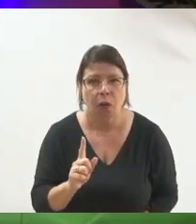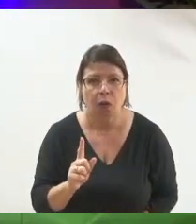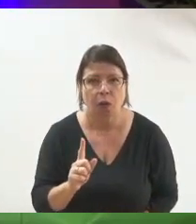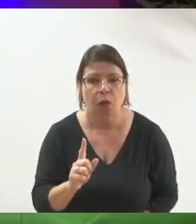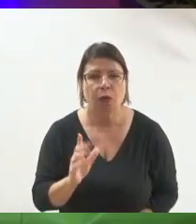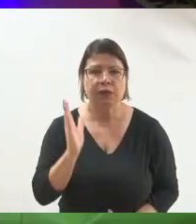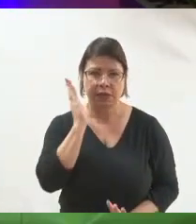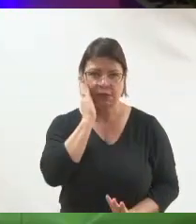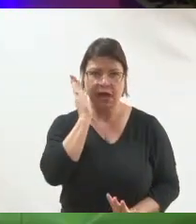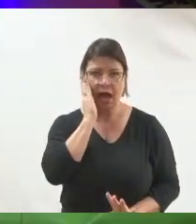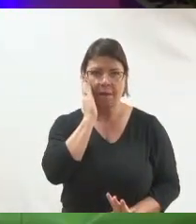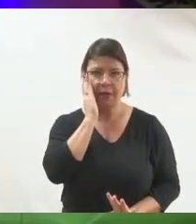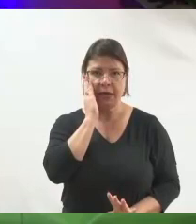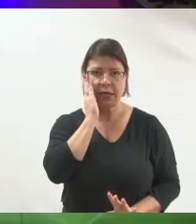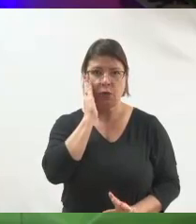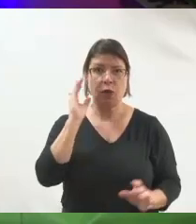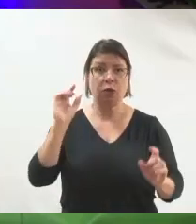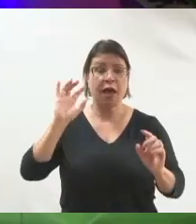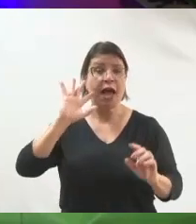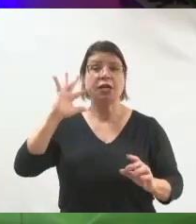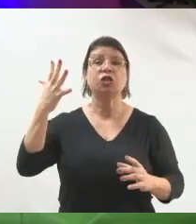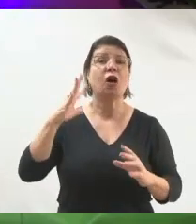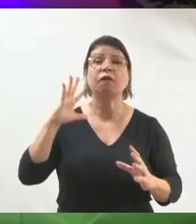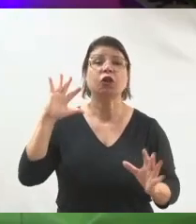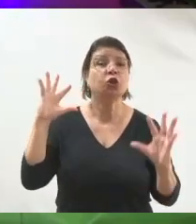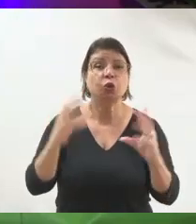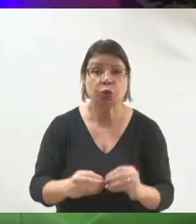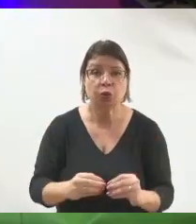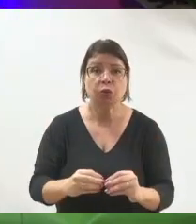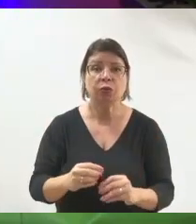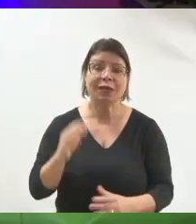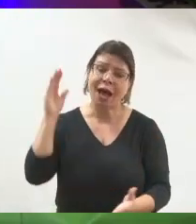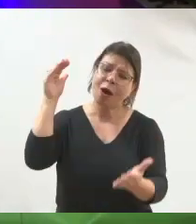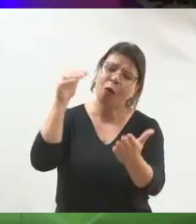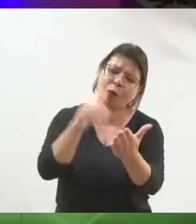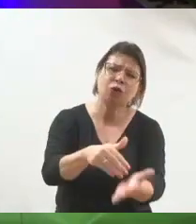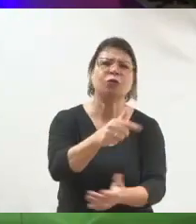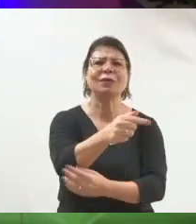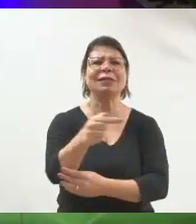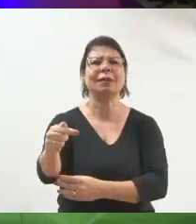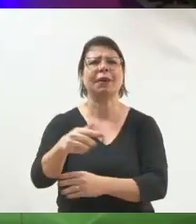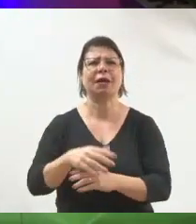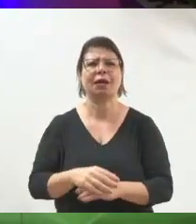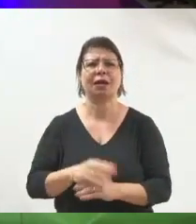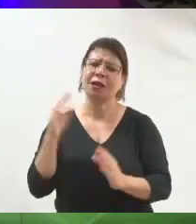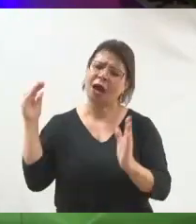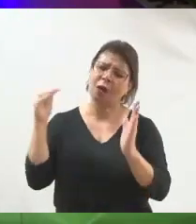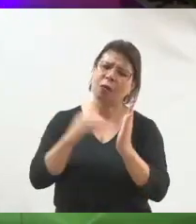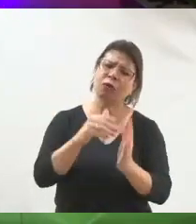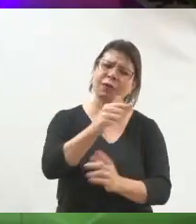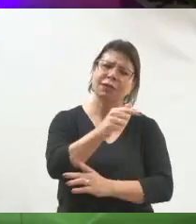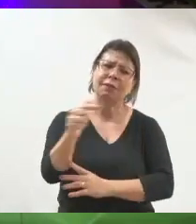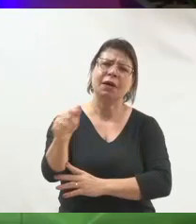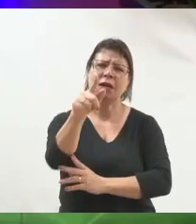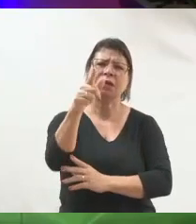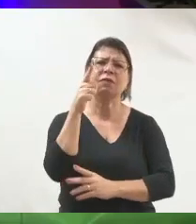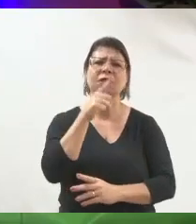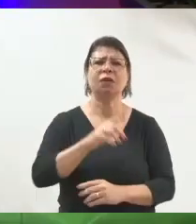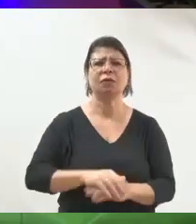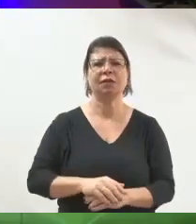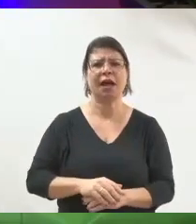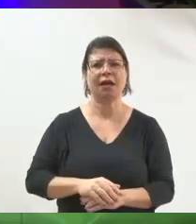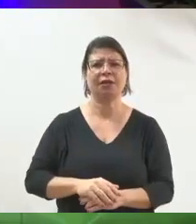voto para vereador? Na última semana. É na última semana de eleição em que as